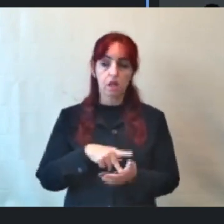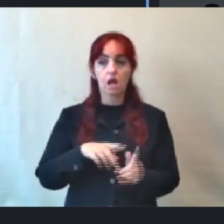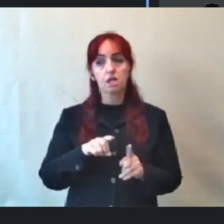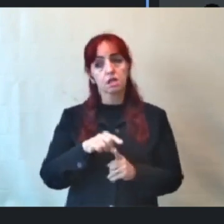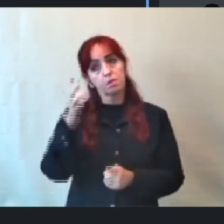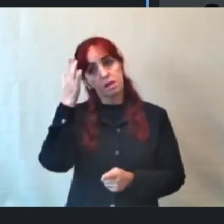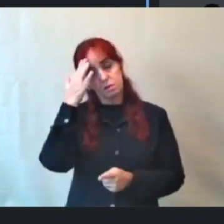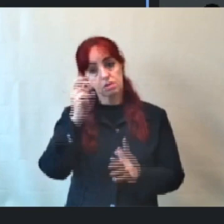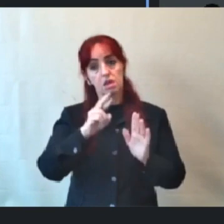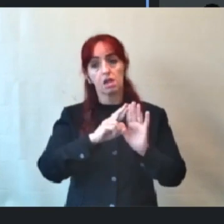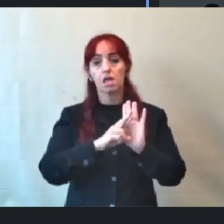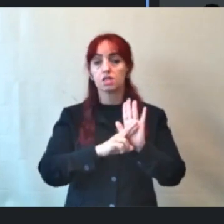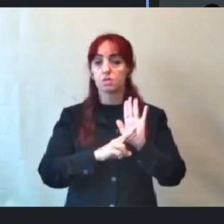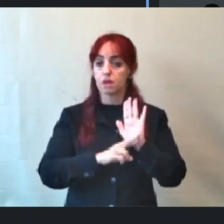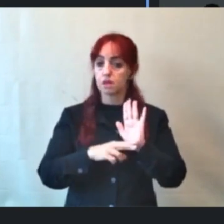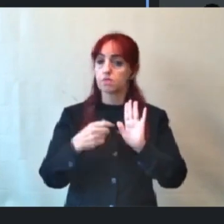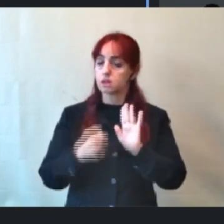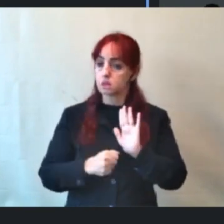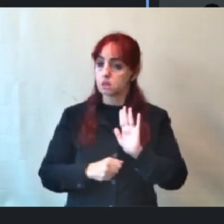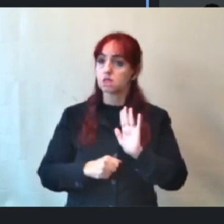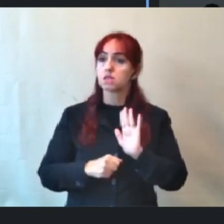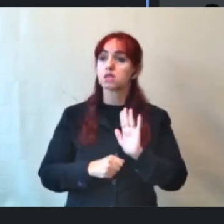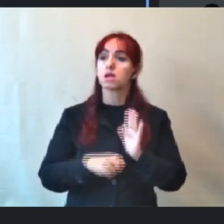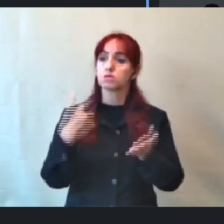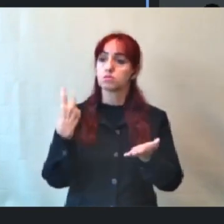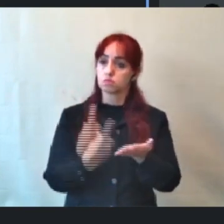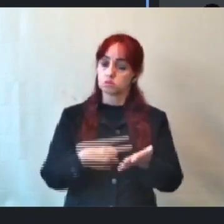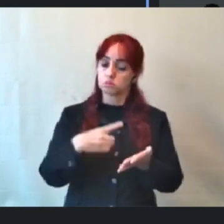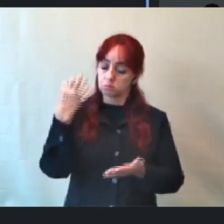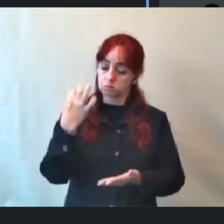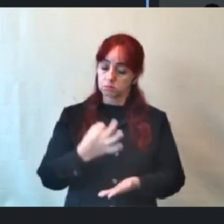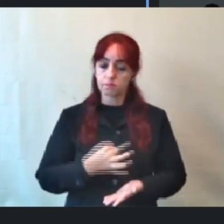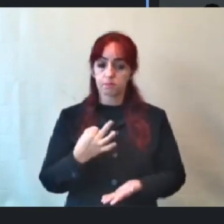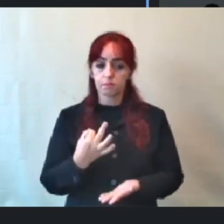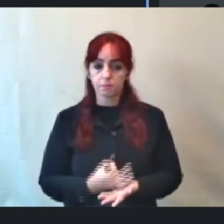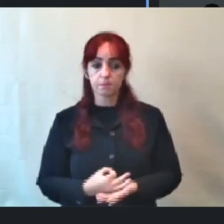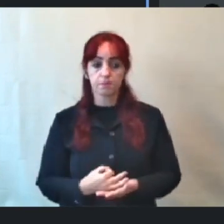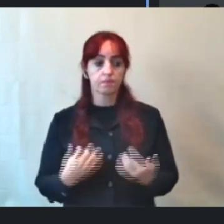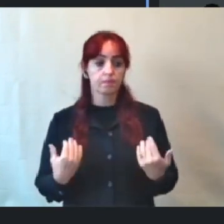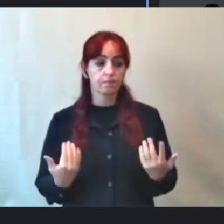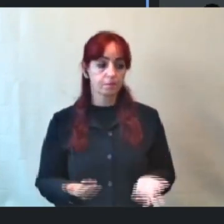tem que ser cumprido, e nada disso